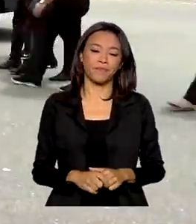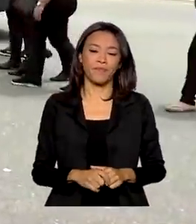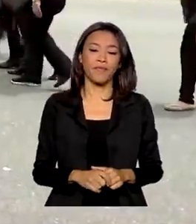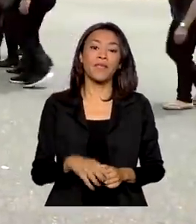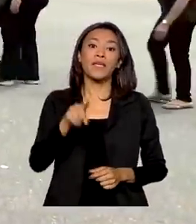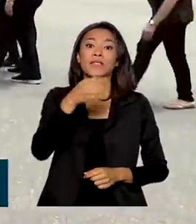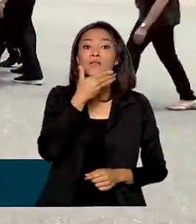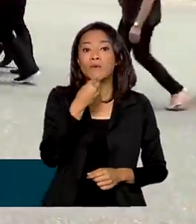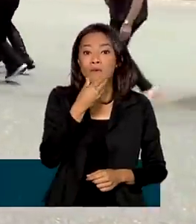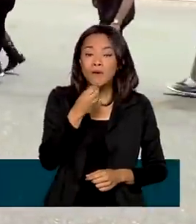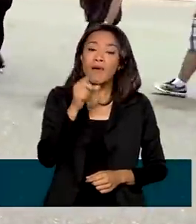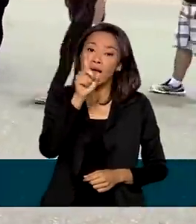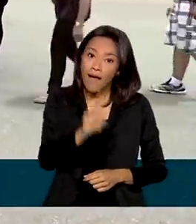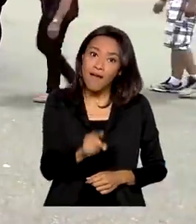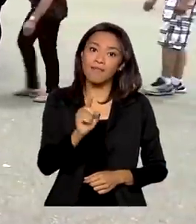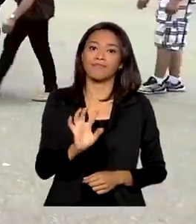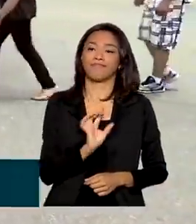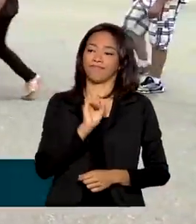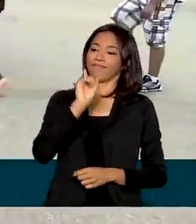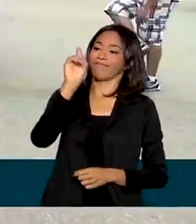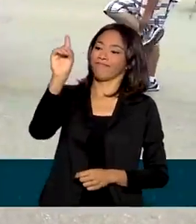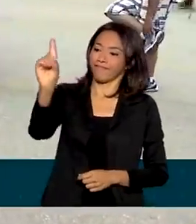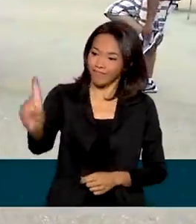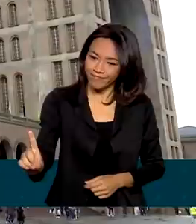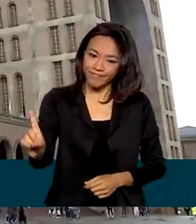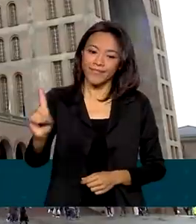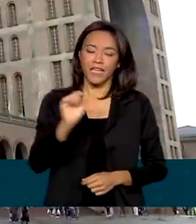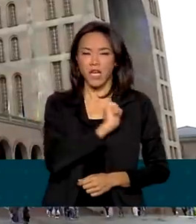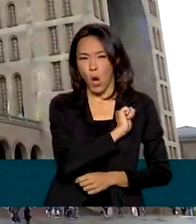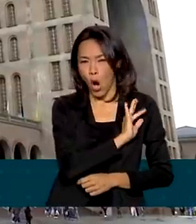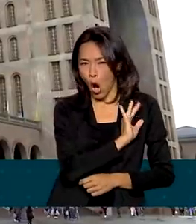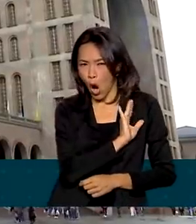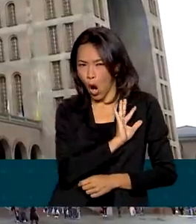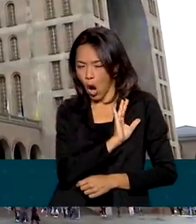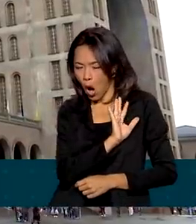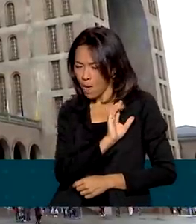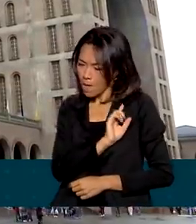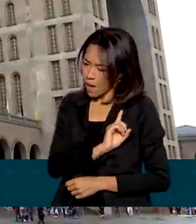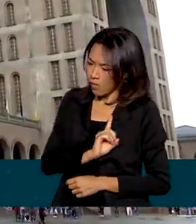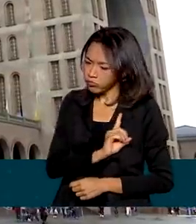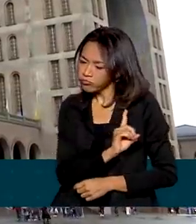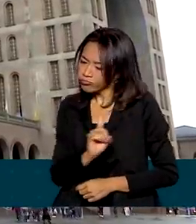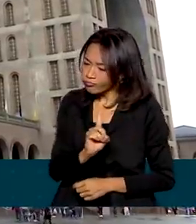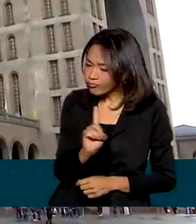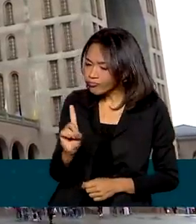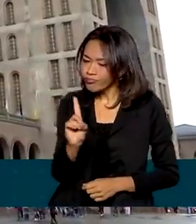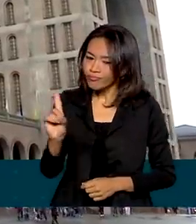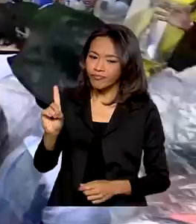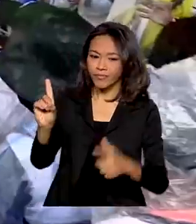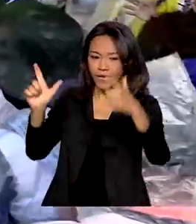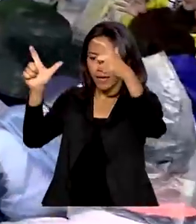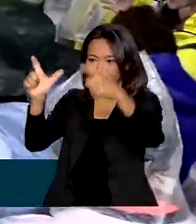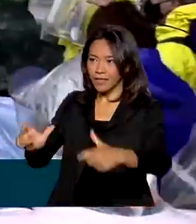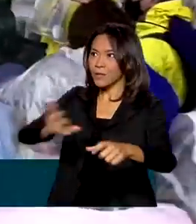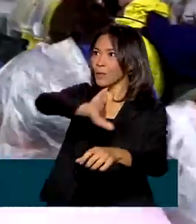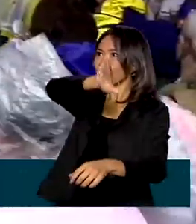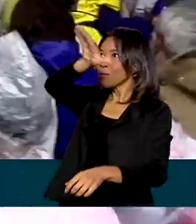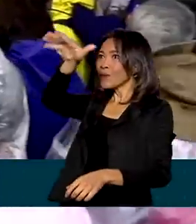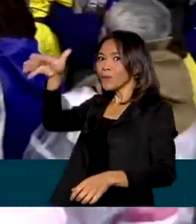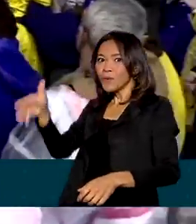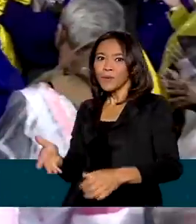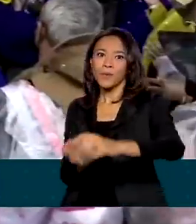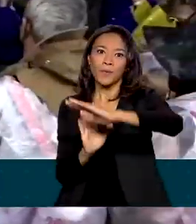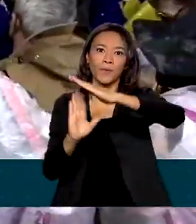Domingos é um dos fiéis que fazem questão de vir como Romeiro ao Santuário Nacional de Nossa Senhora Aparecida. Este